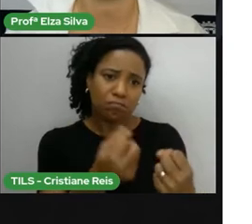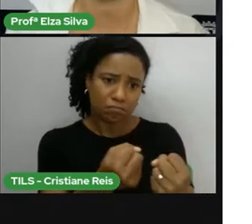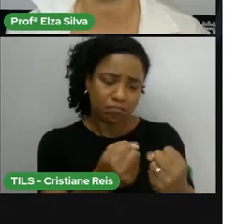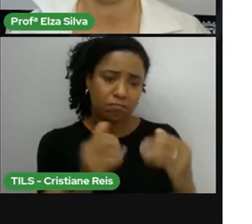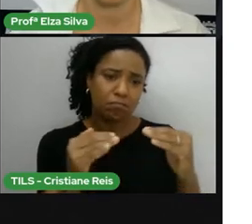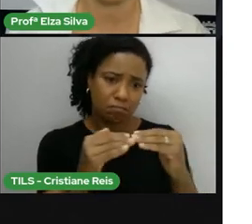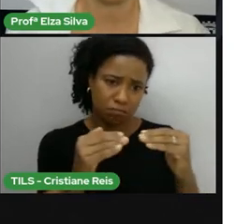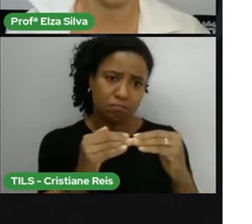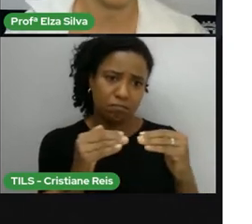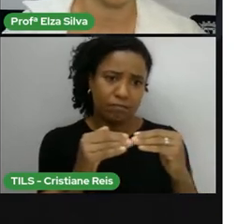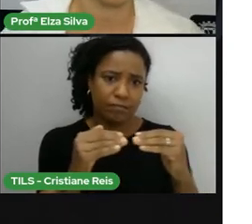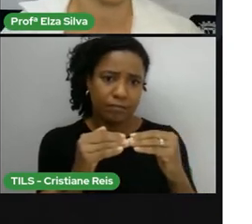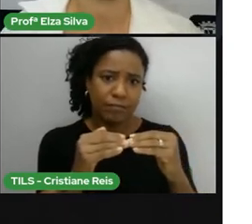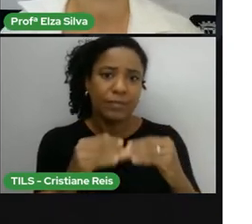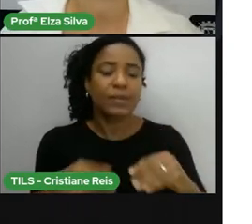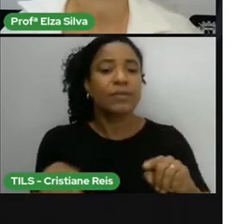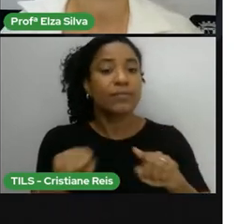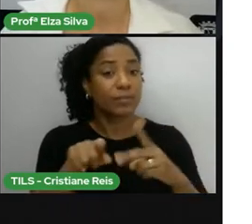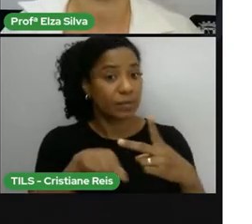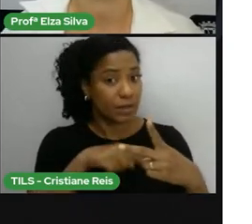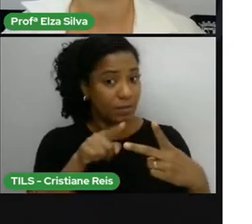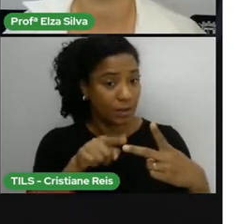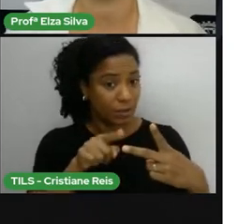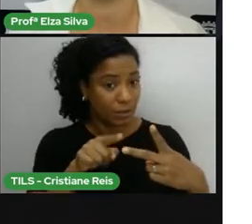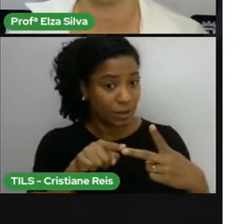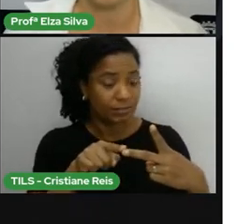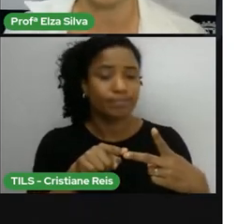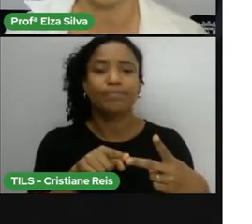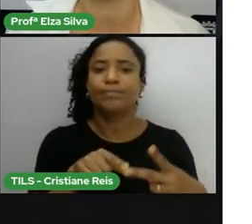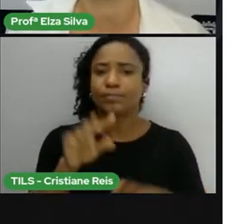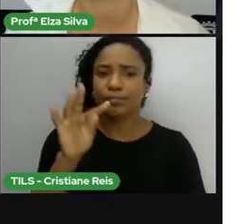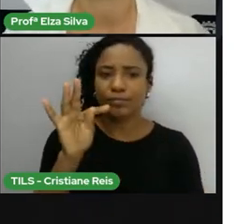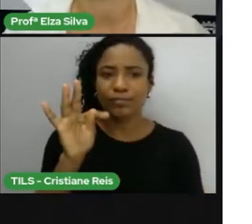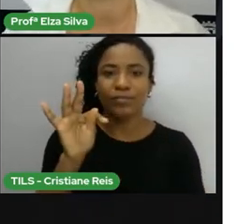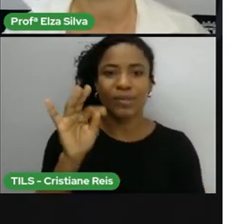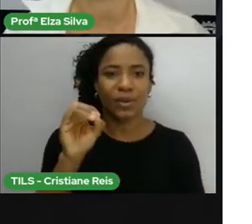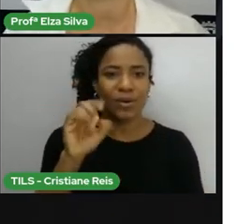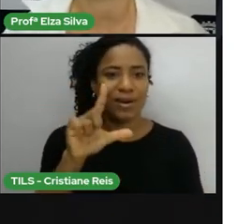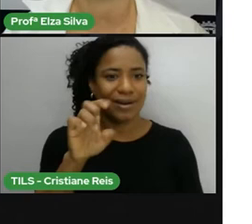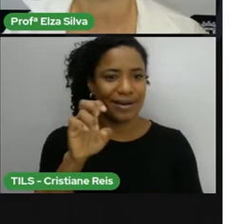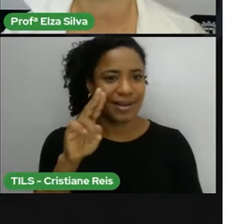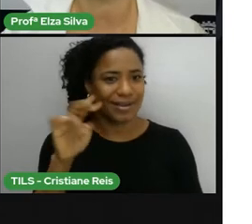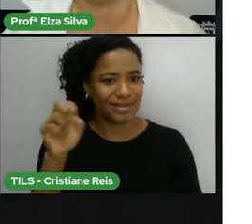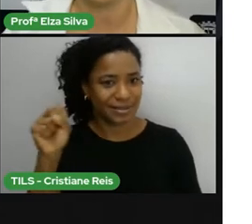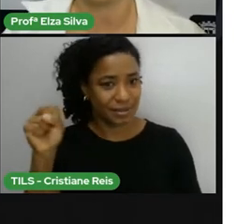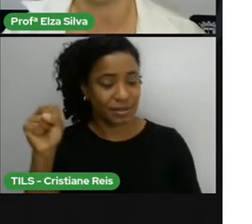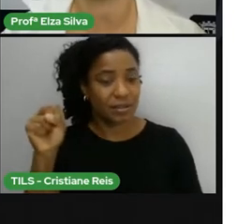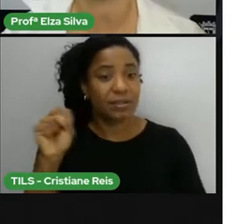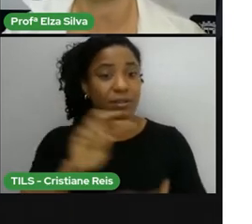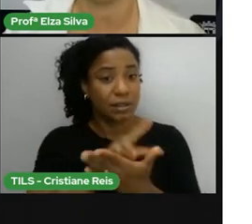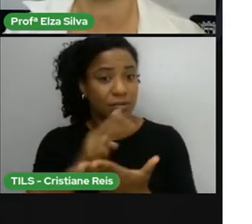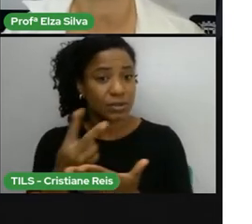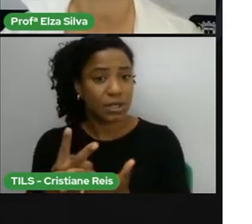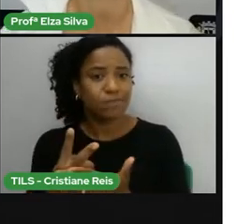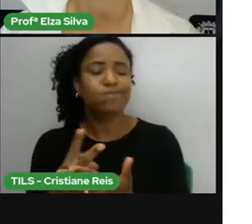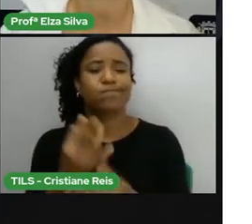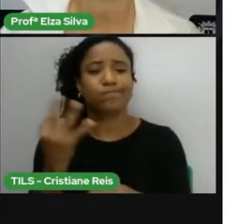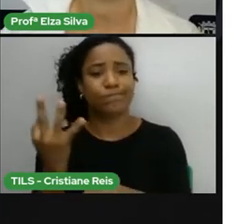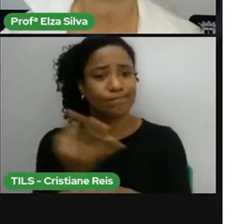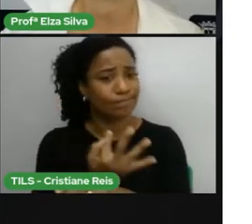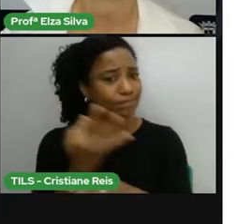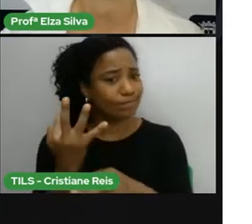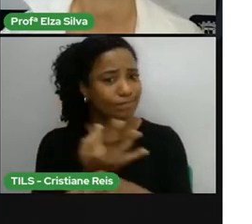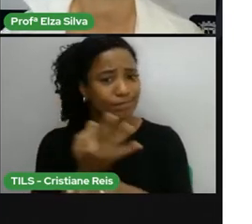adotar é tolerance. A tolerância. E vamos, então, continuar explorando